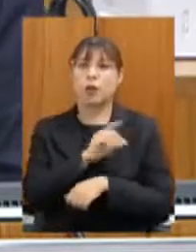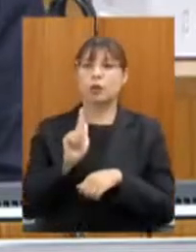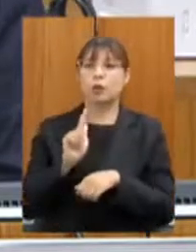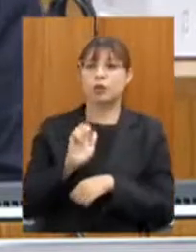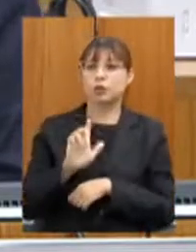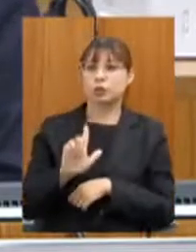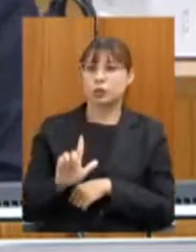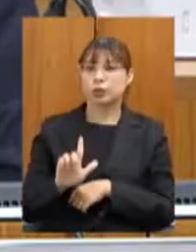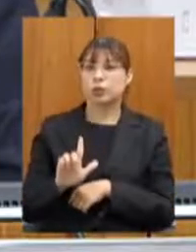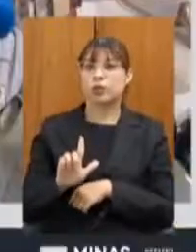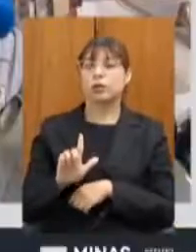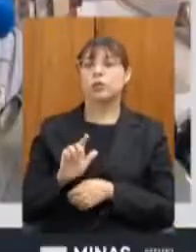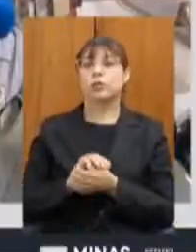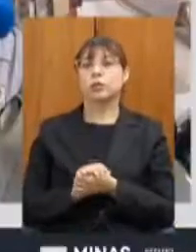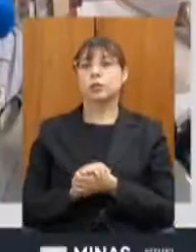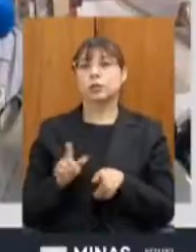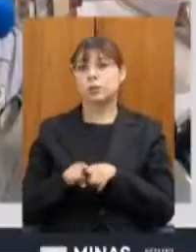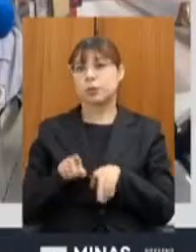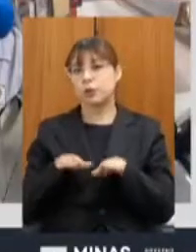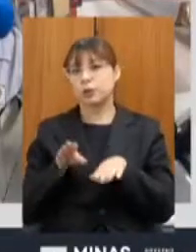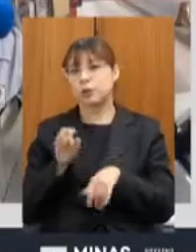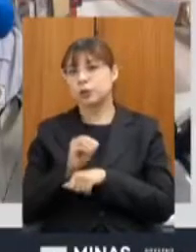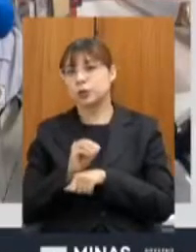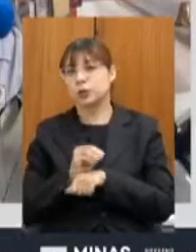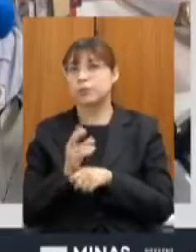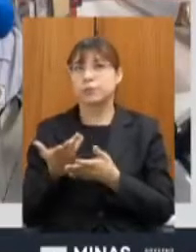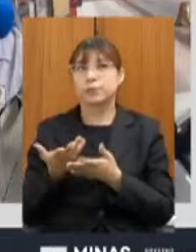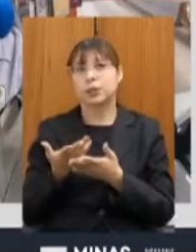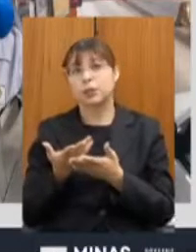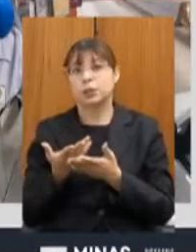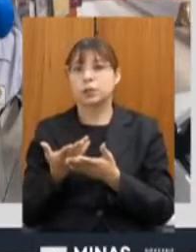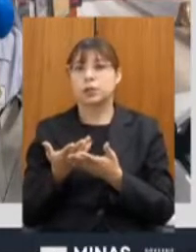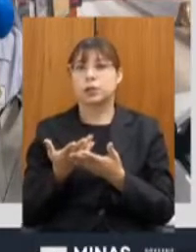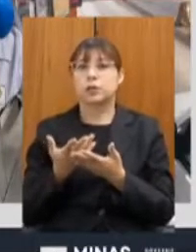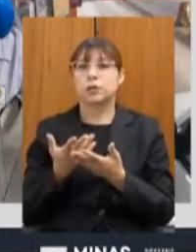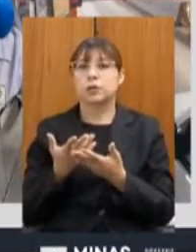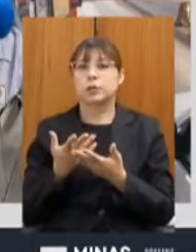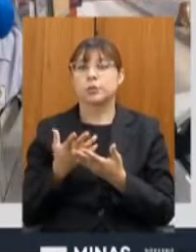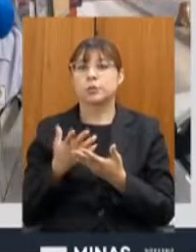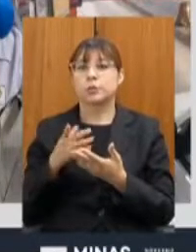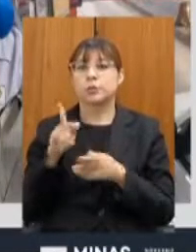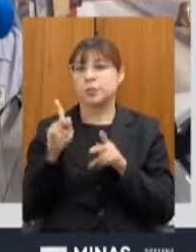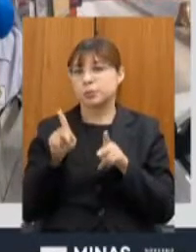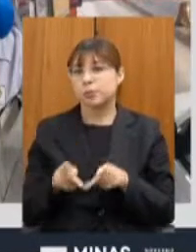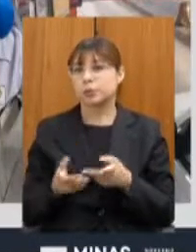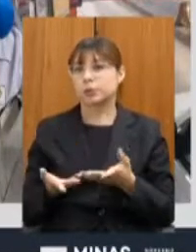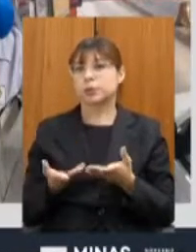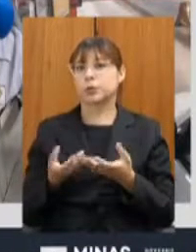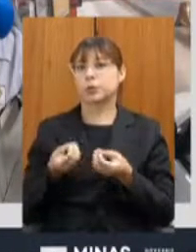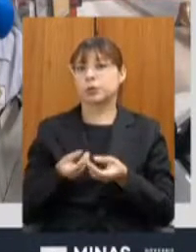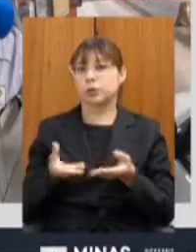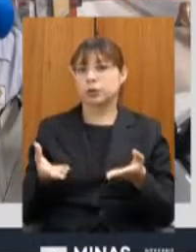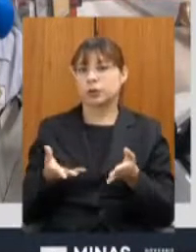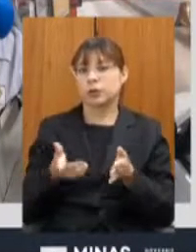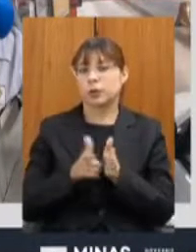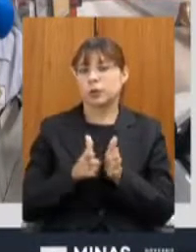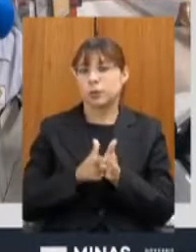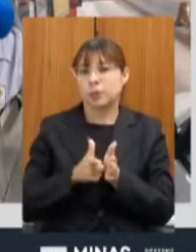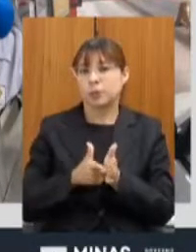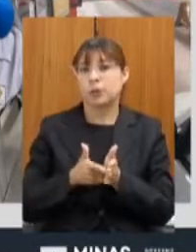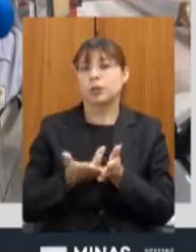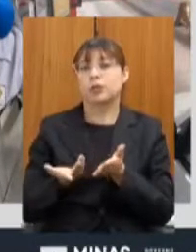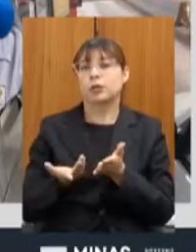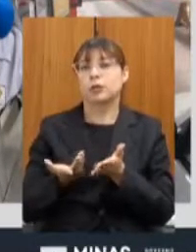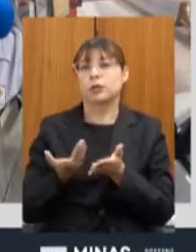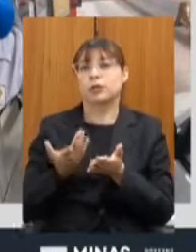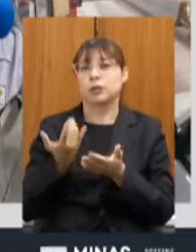inclusive, algum cuidado no que diz respeito aos usuários, com distribuição de panfletos. Então, foi um